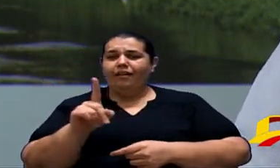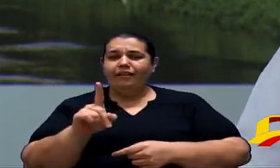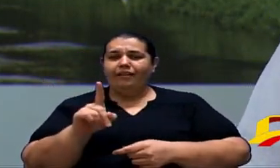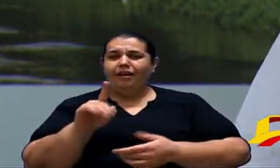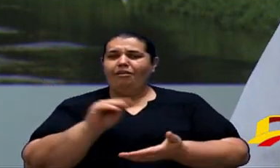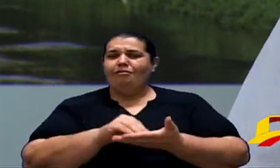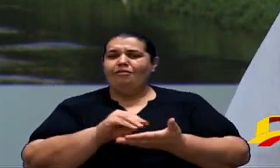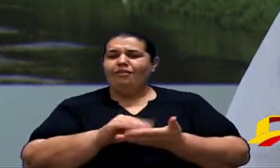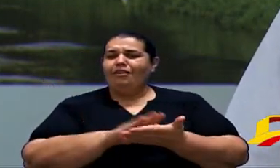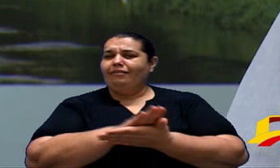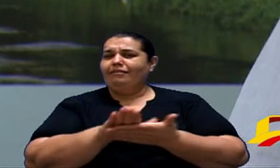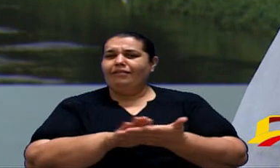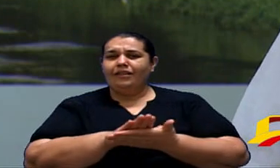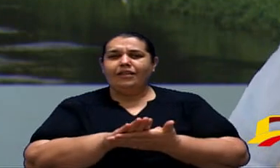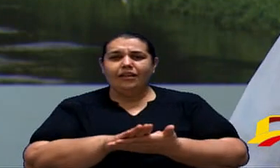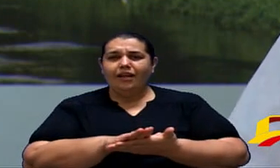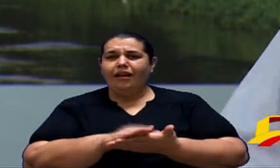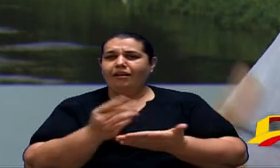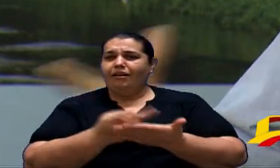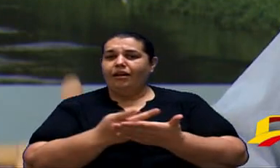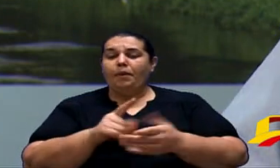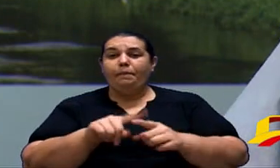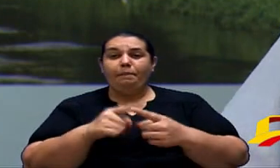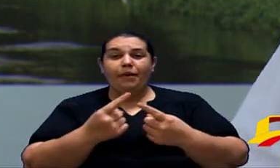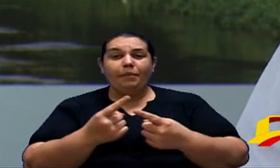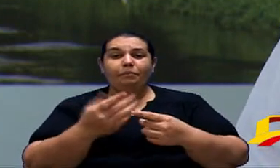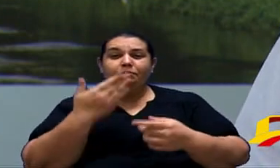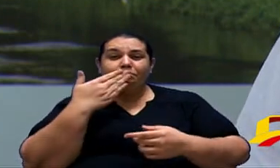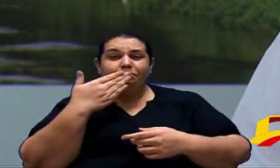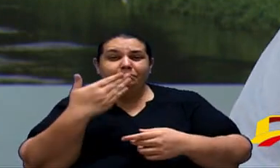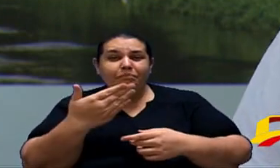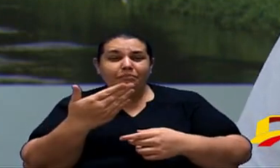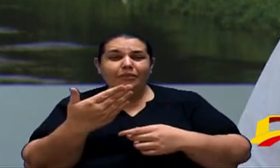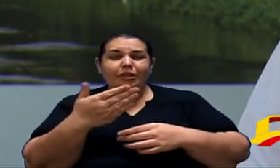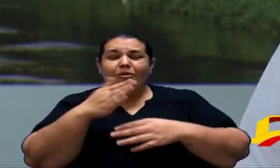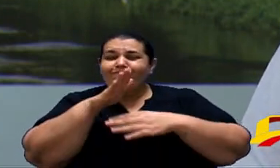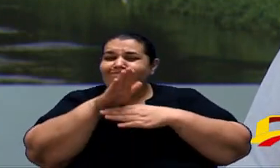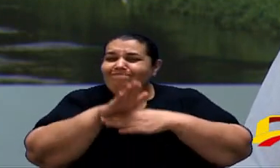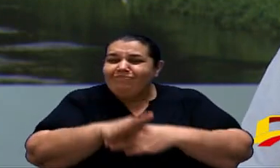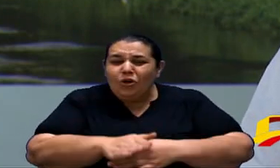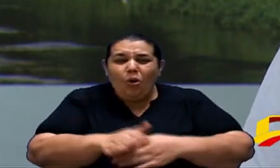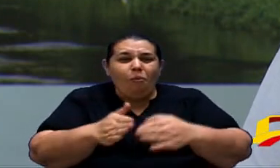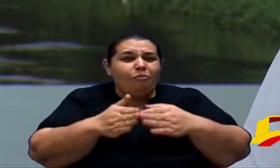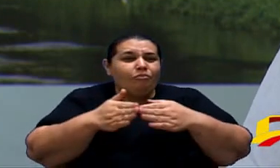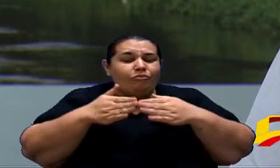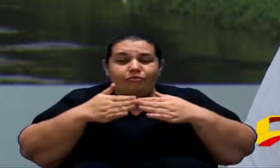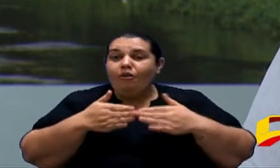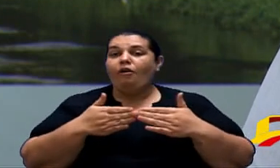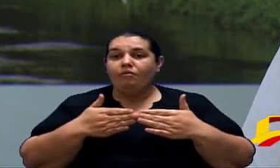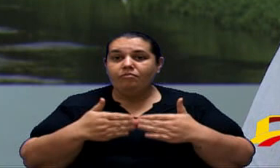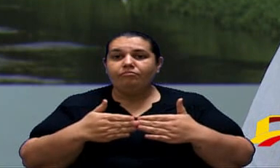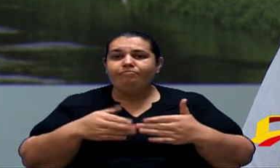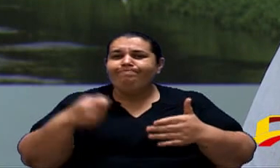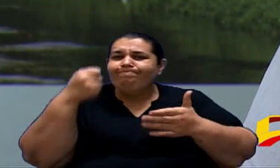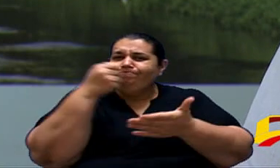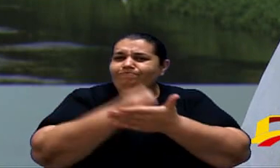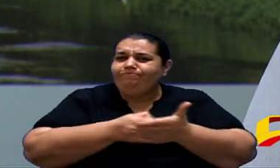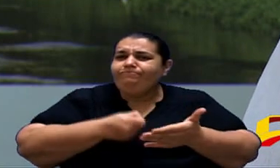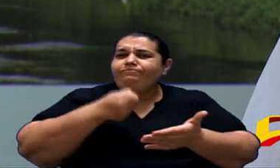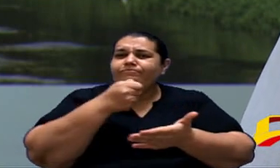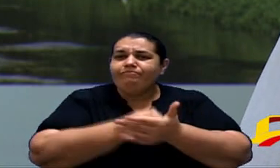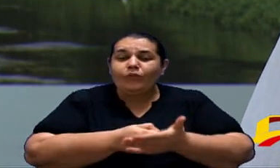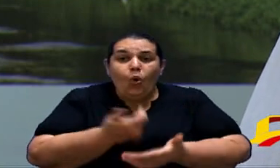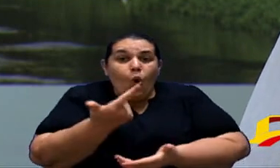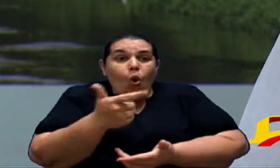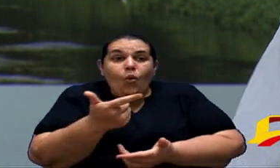verdade, pedindo socorro mesmo. É socorro que não tem... A batida está sendo forte e a gente não tem